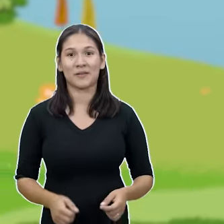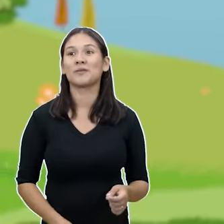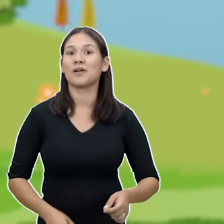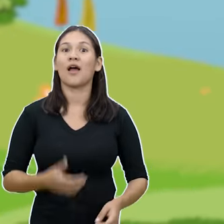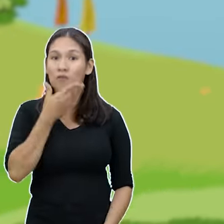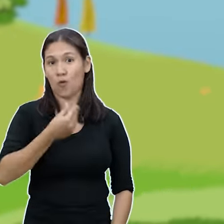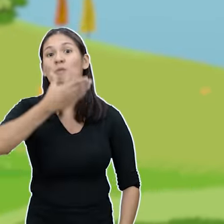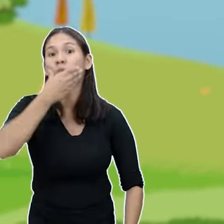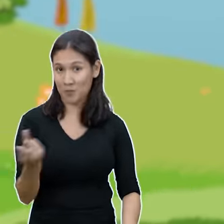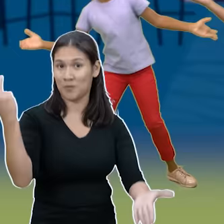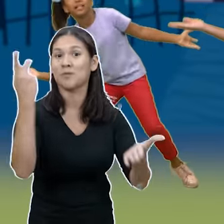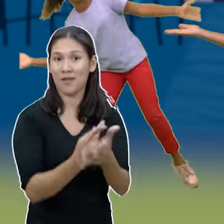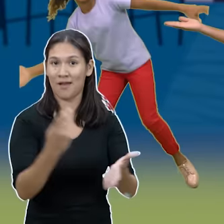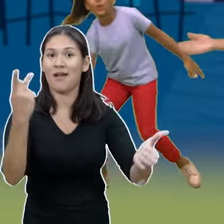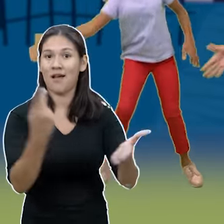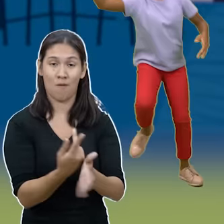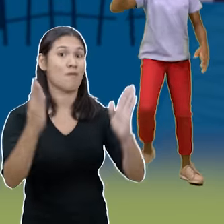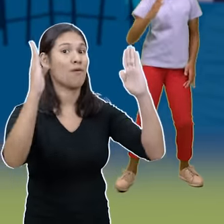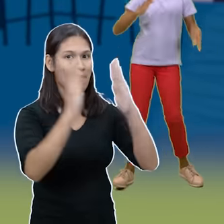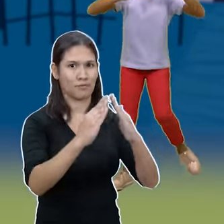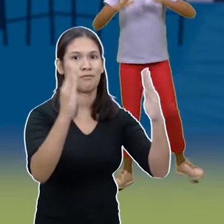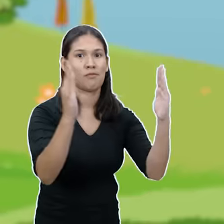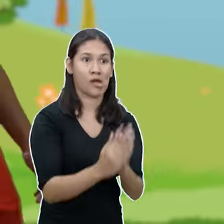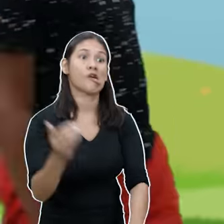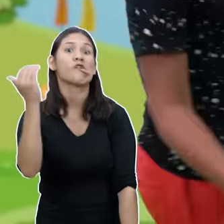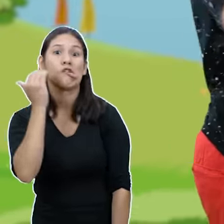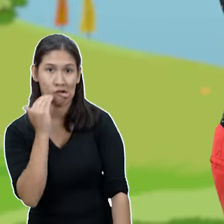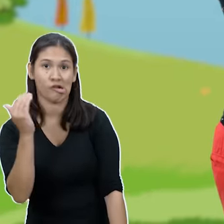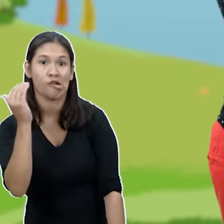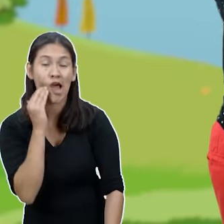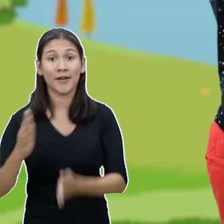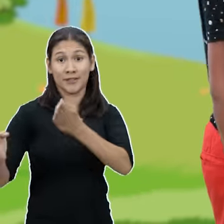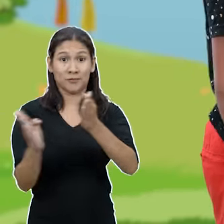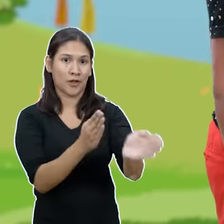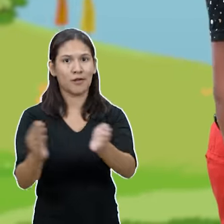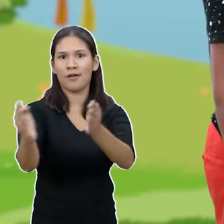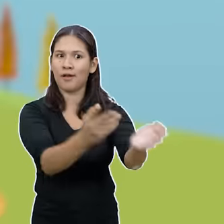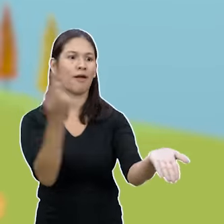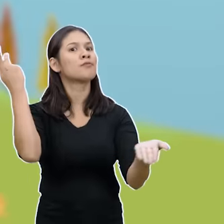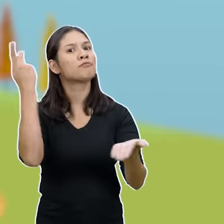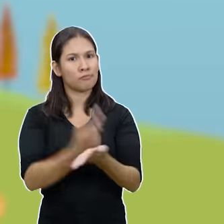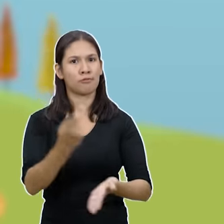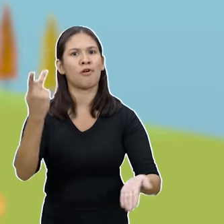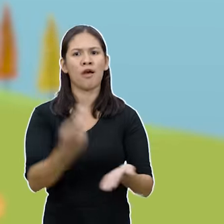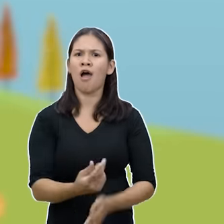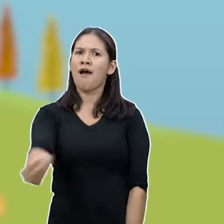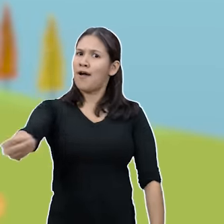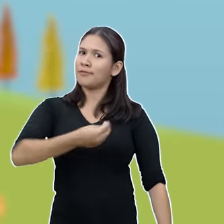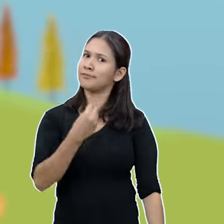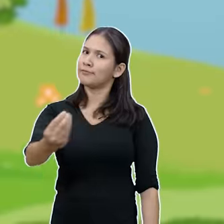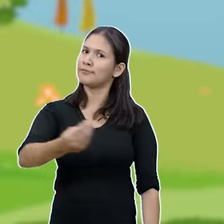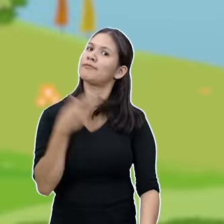Havia um homenzinho torto Morava numa casa torta Andava num caminho torto